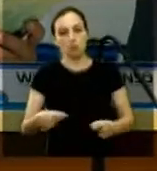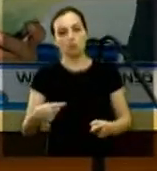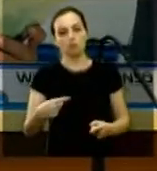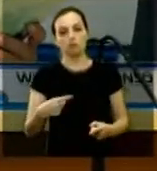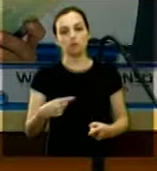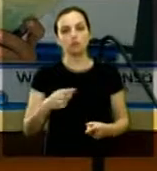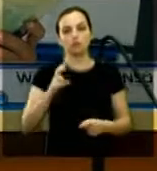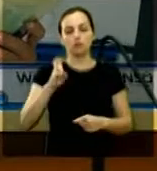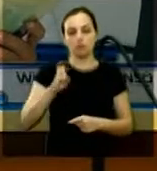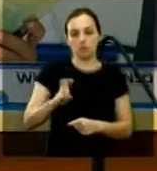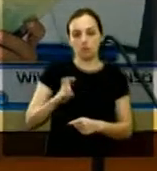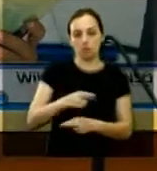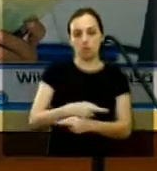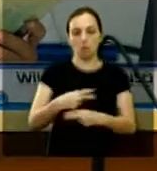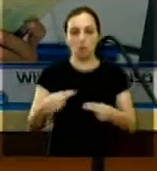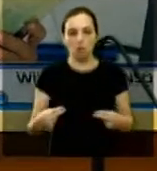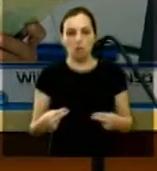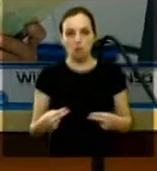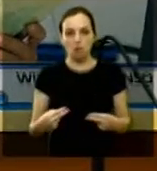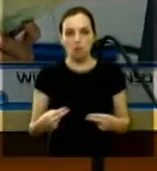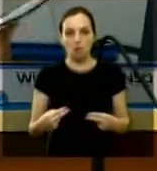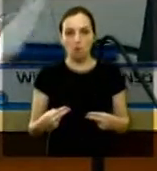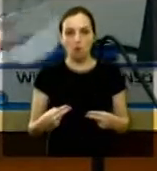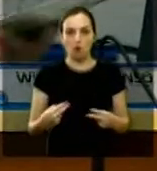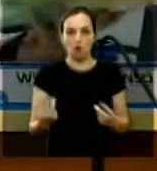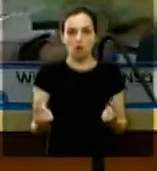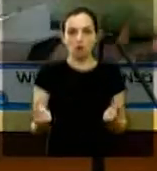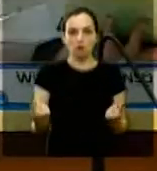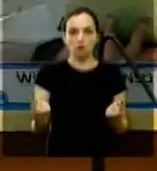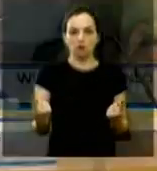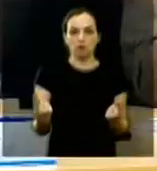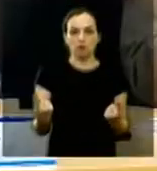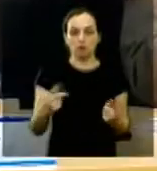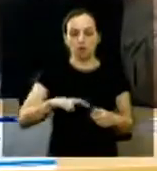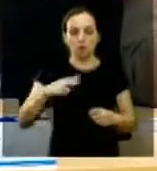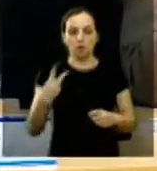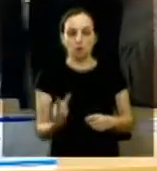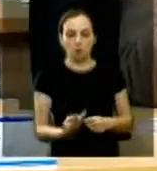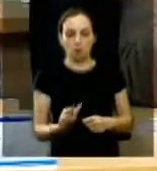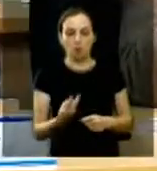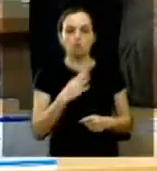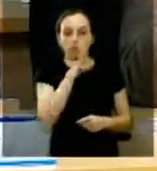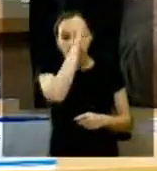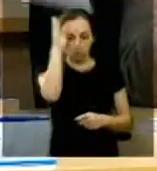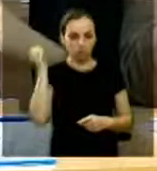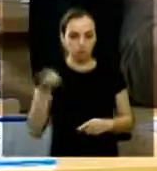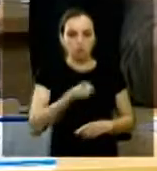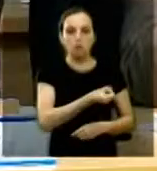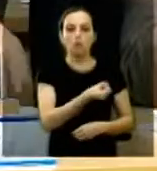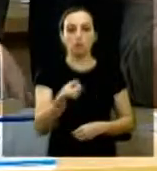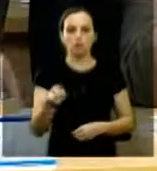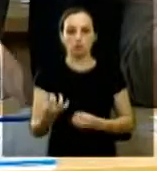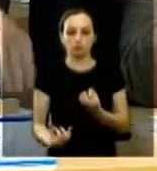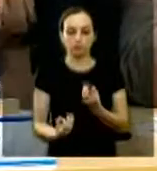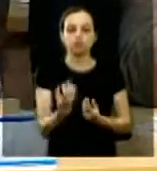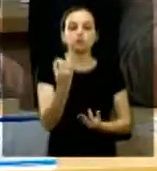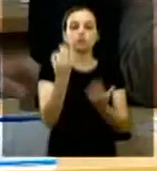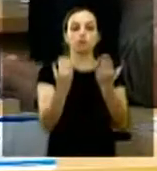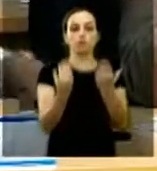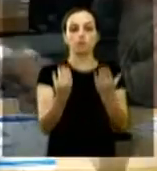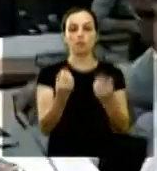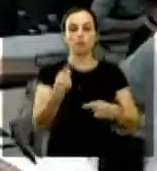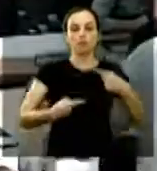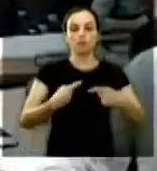5 bombas para o combate de incêndio do corpo de bombeiro e de outras providências em discussão encerrada a discussão a votação é